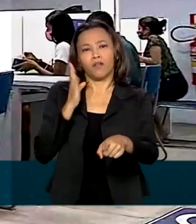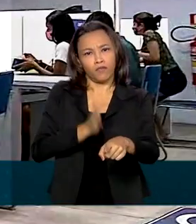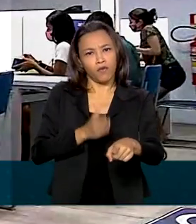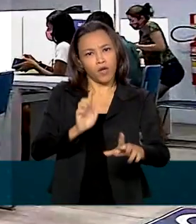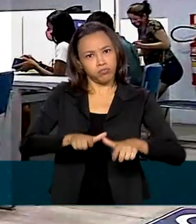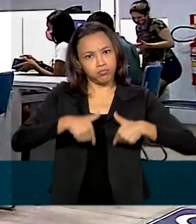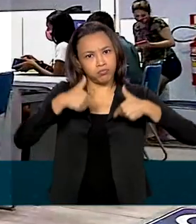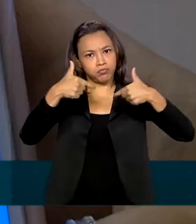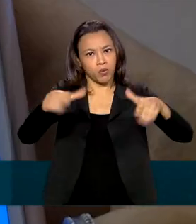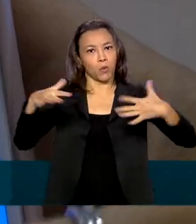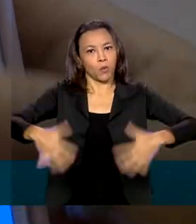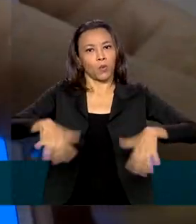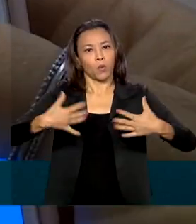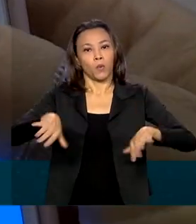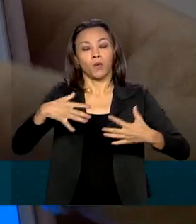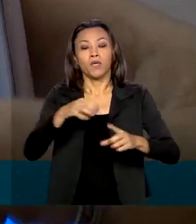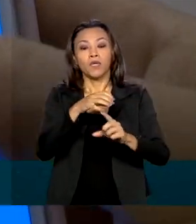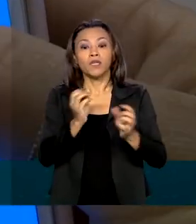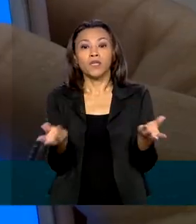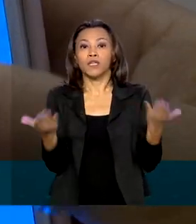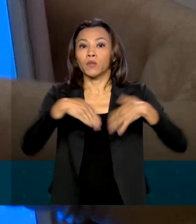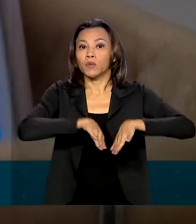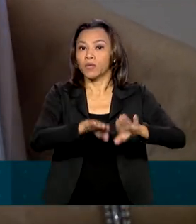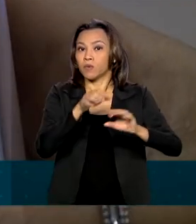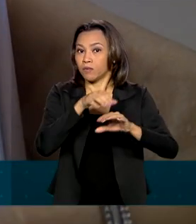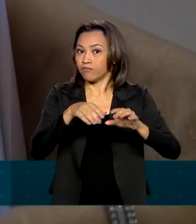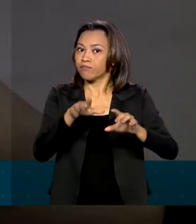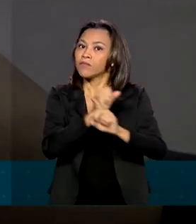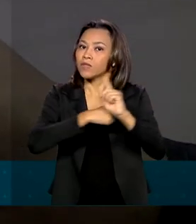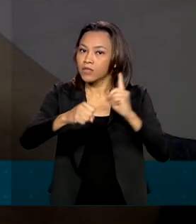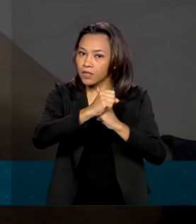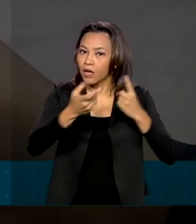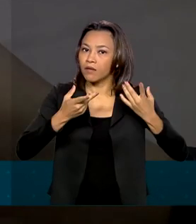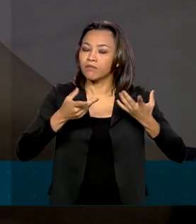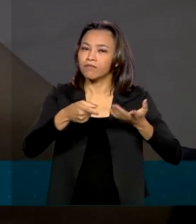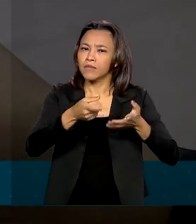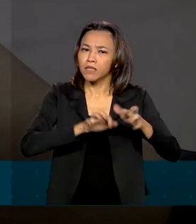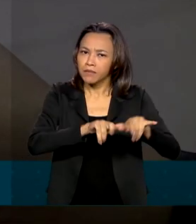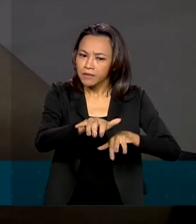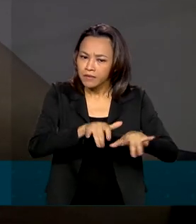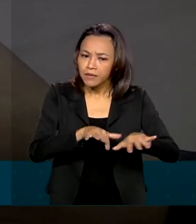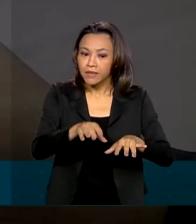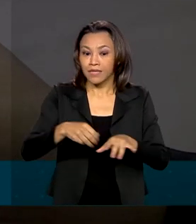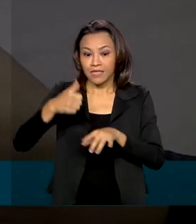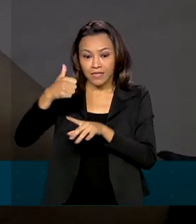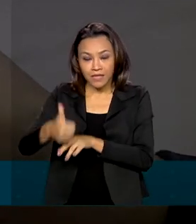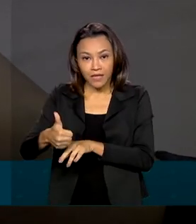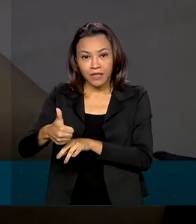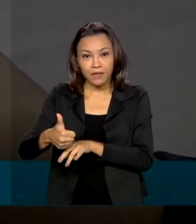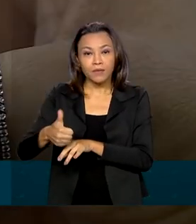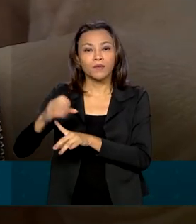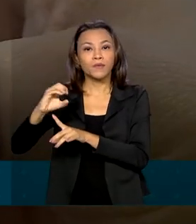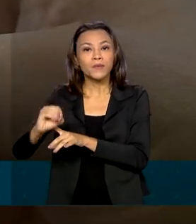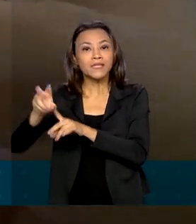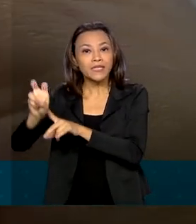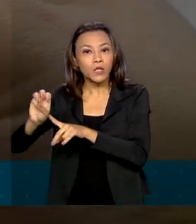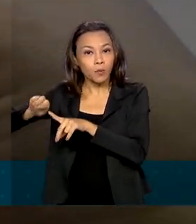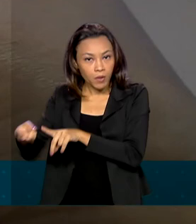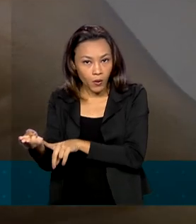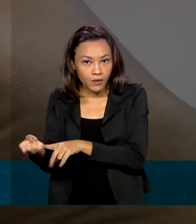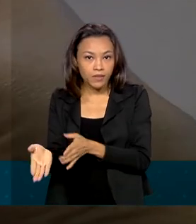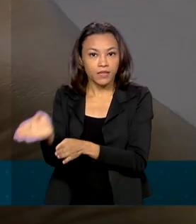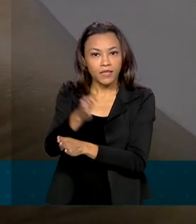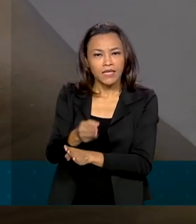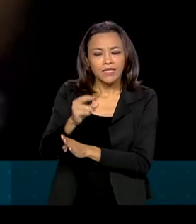de inclusão social, digital e financeira da história do país. Das 105 milhões de contas digitais, 35